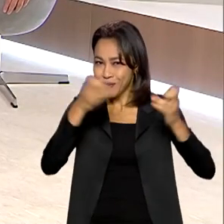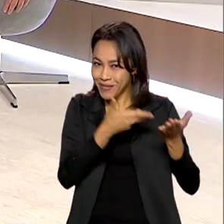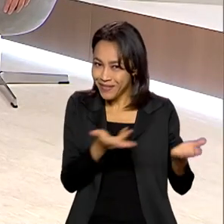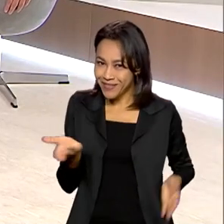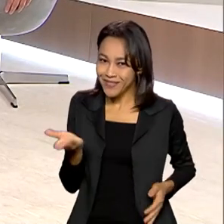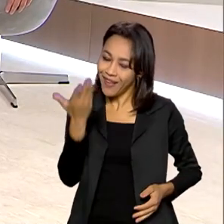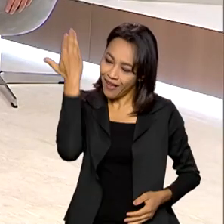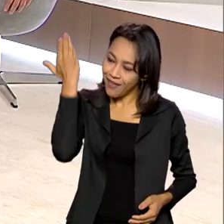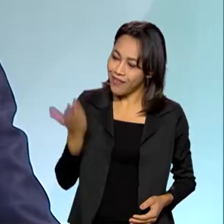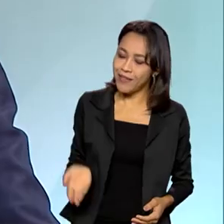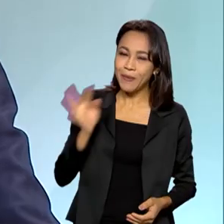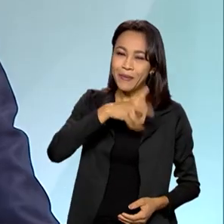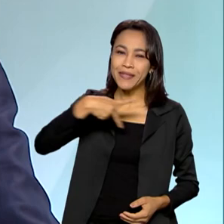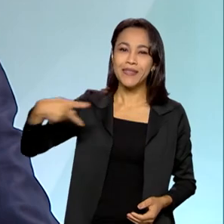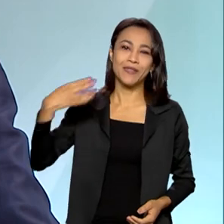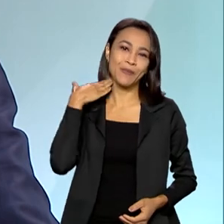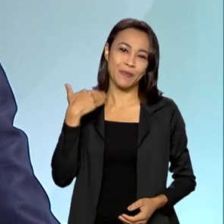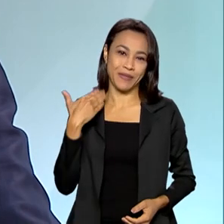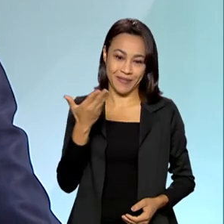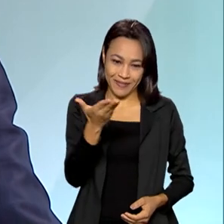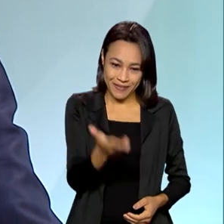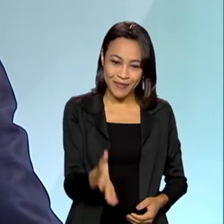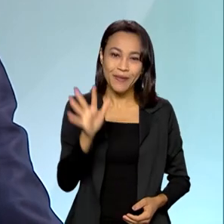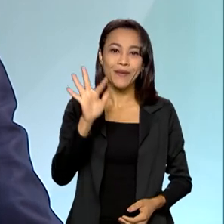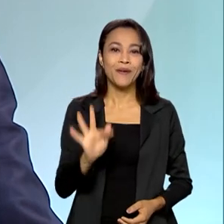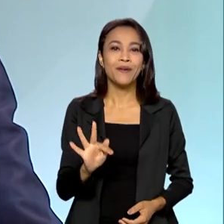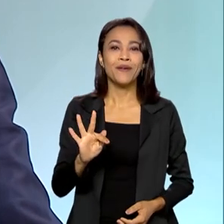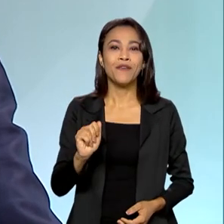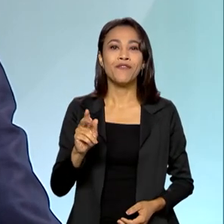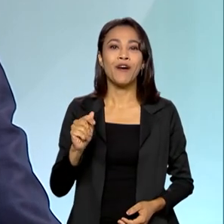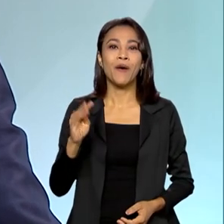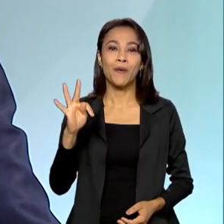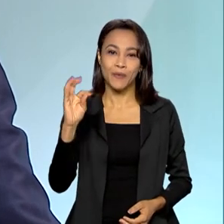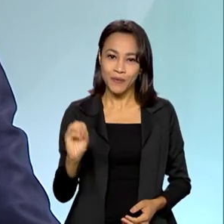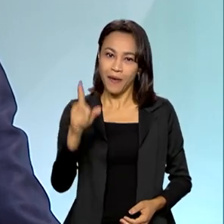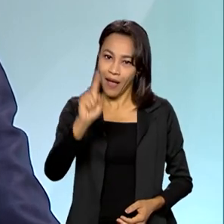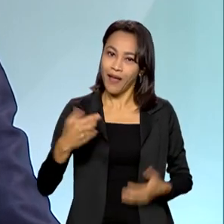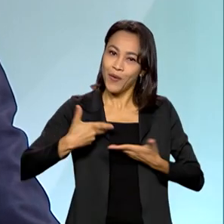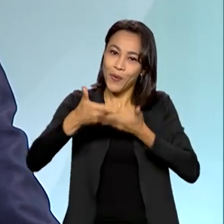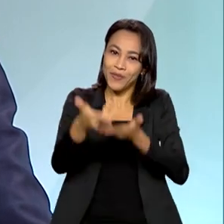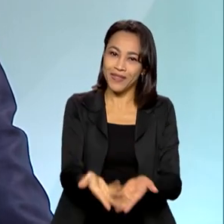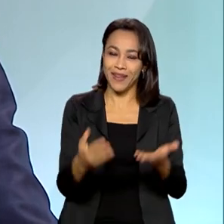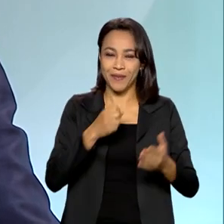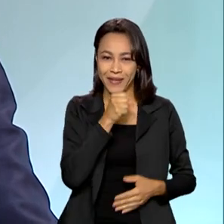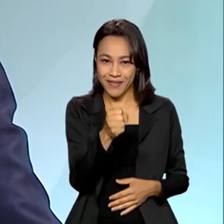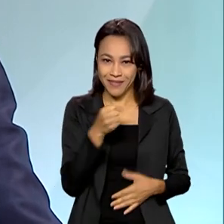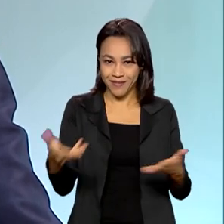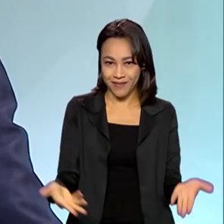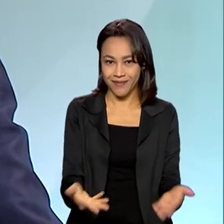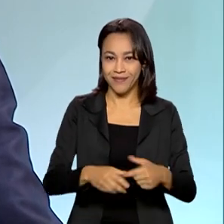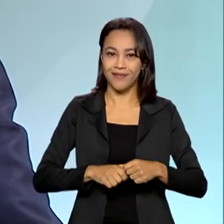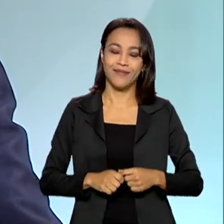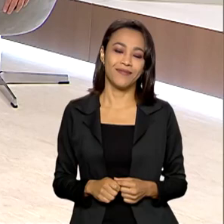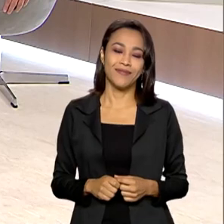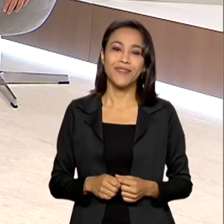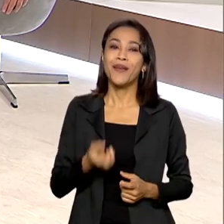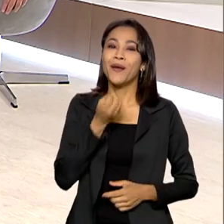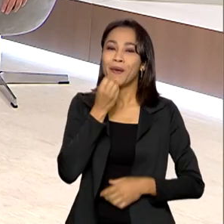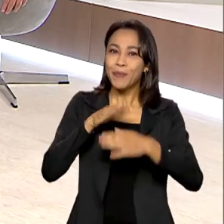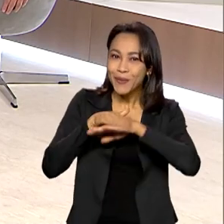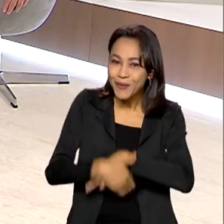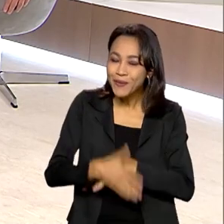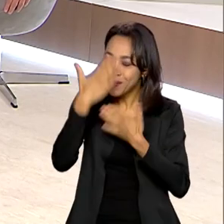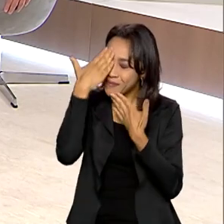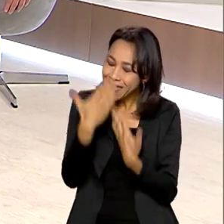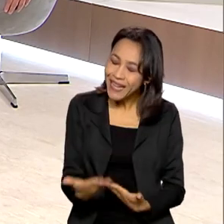isso é o presidente do Banco do Brasil, Fausto Ribeiro, convidado desta edição do Brasil em Pauta. Boa noite, presidente.